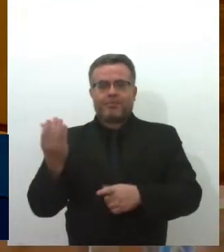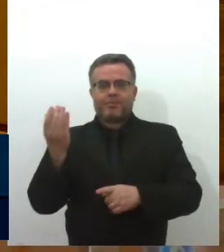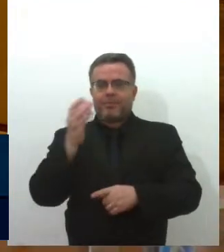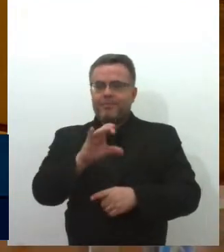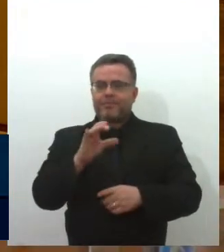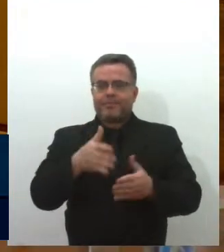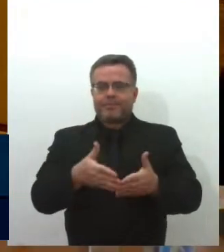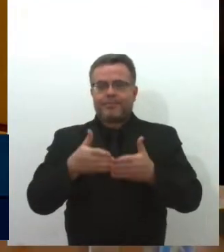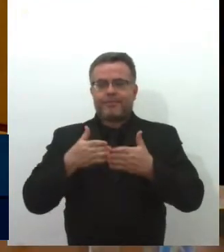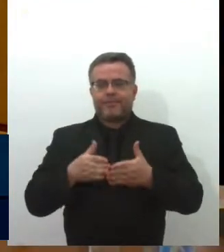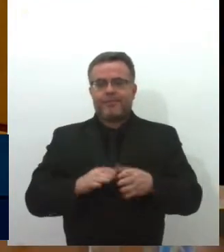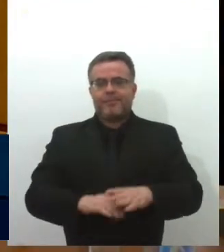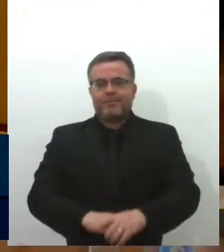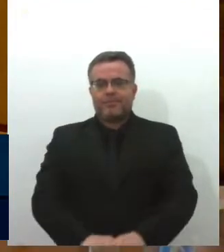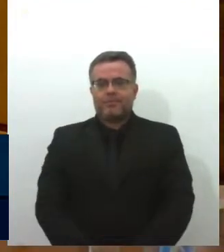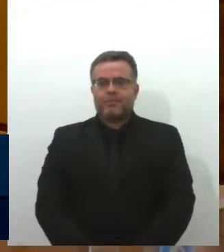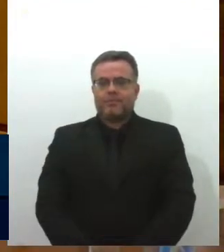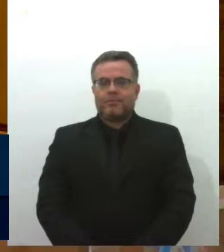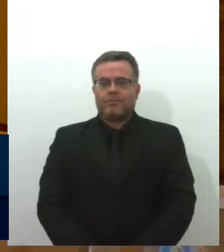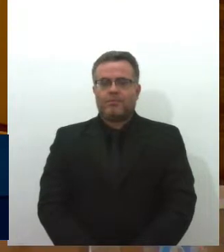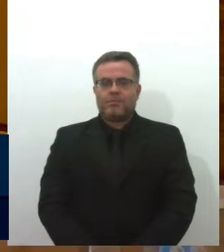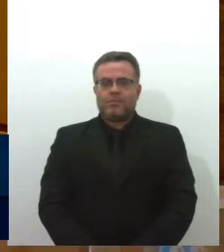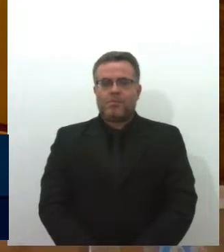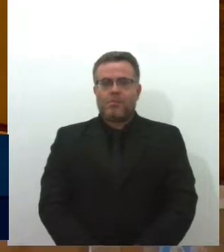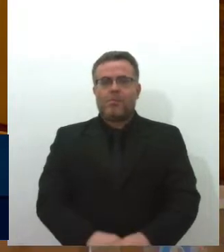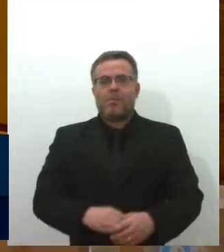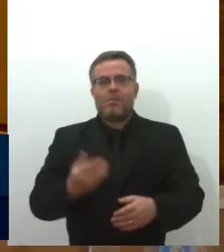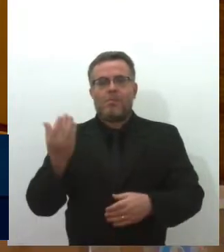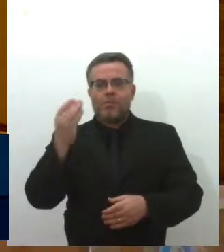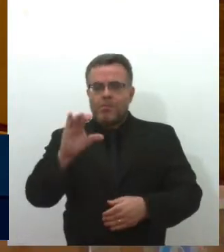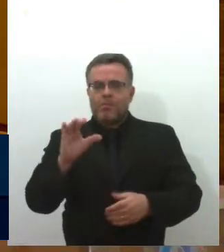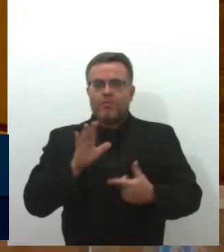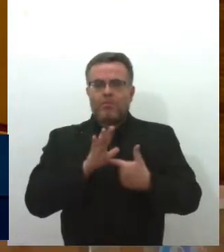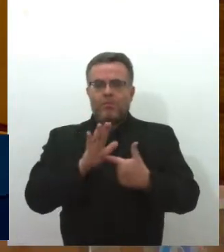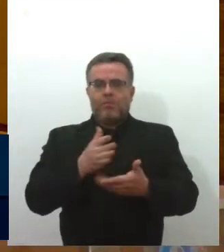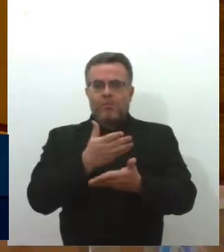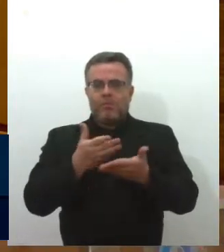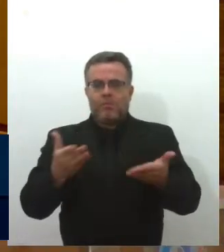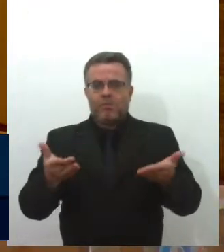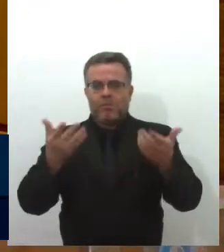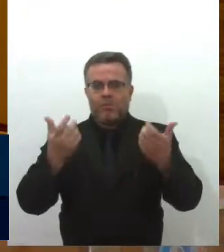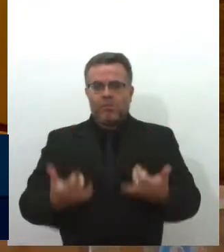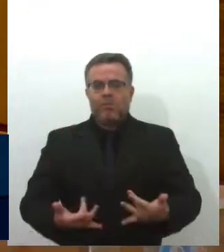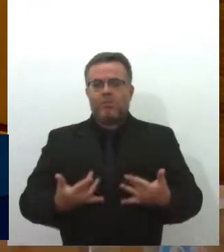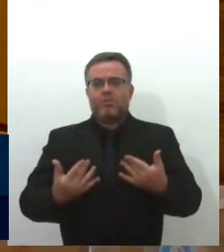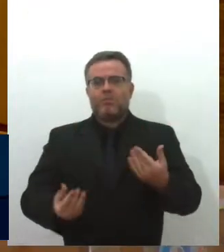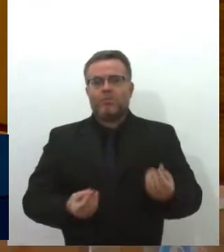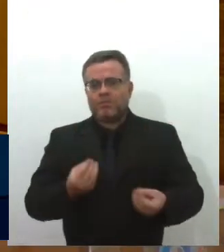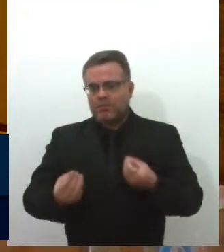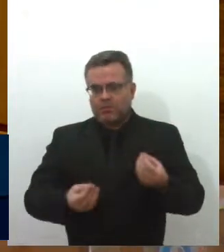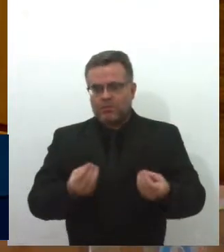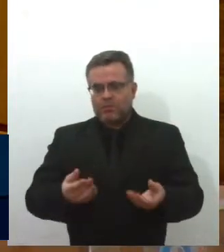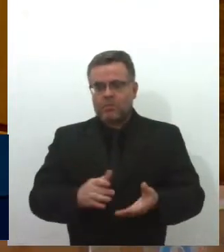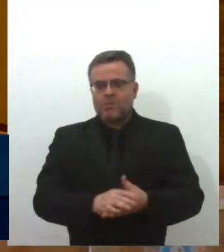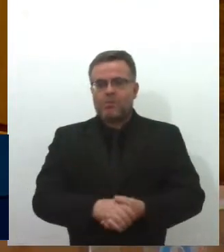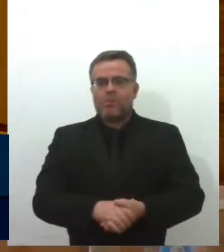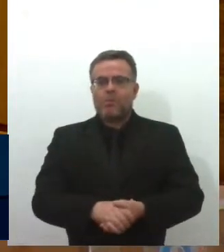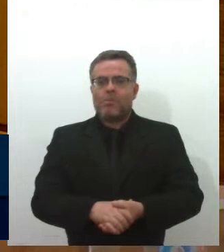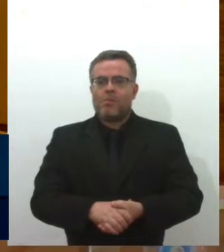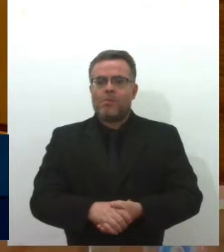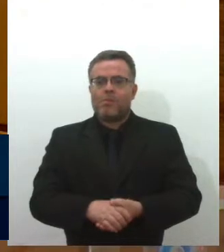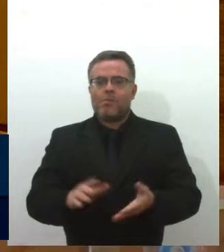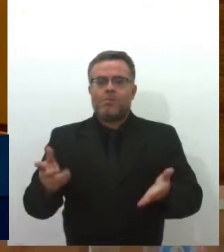no vídeo essa demonstração da